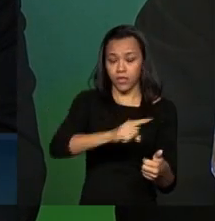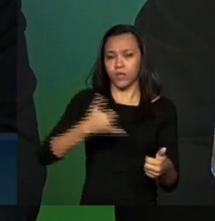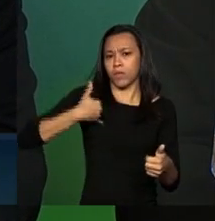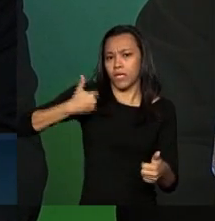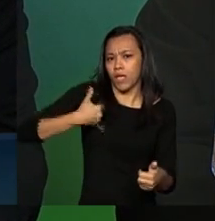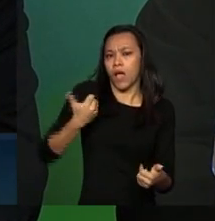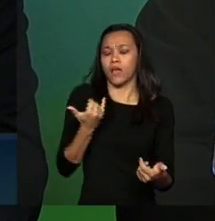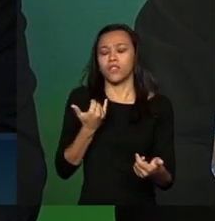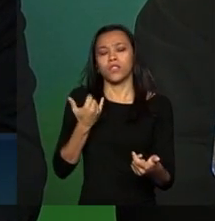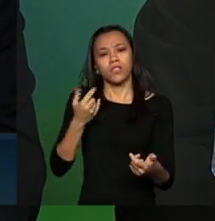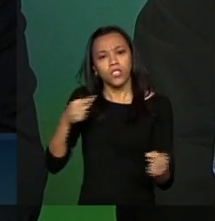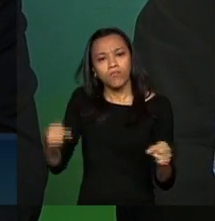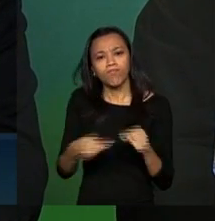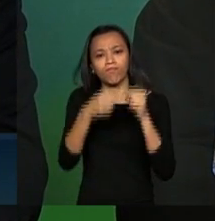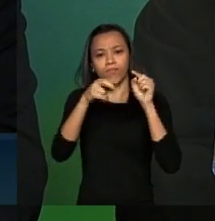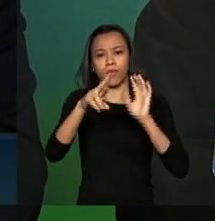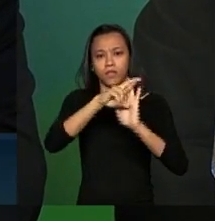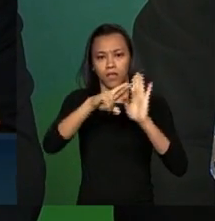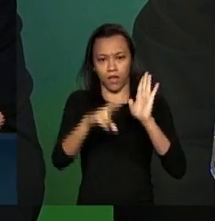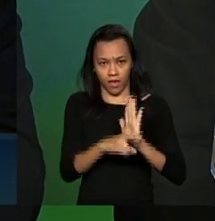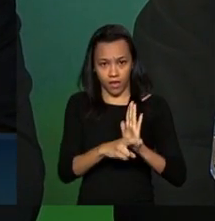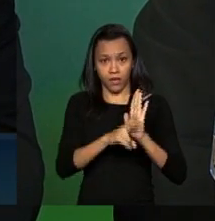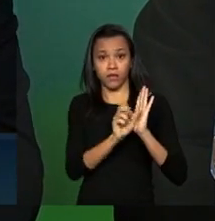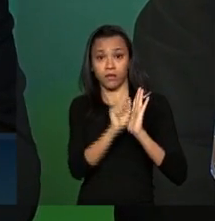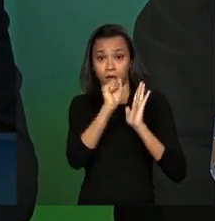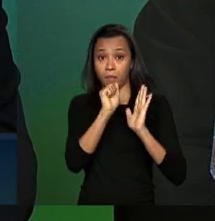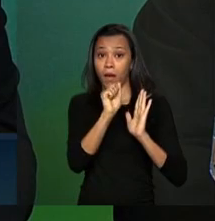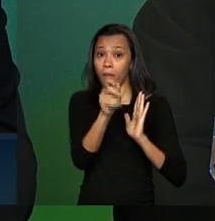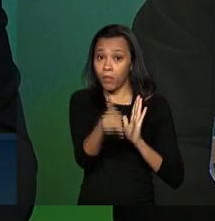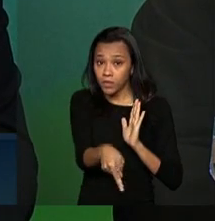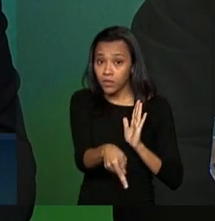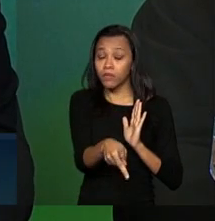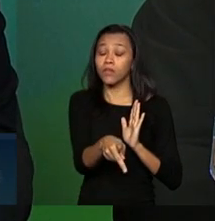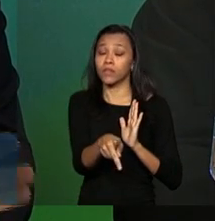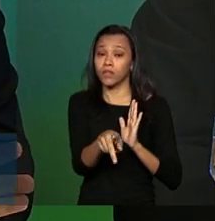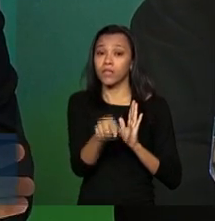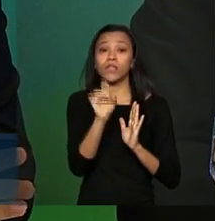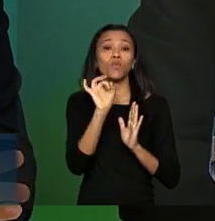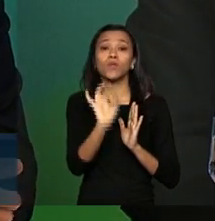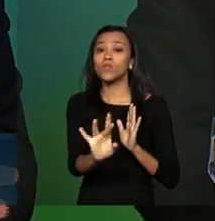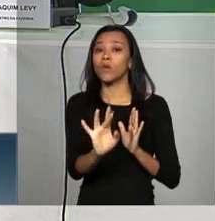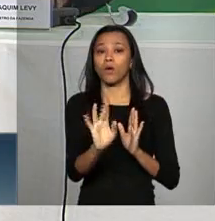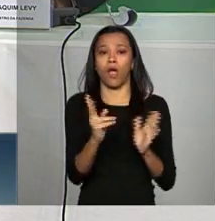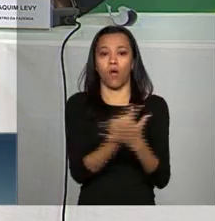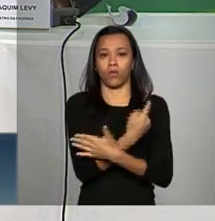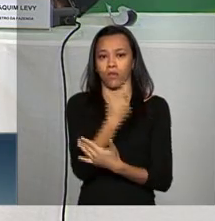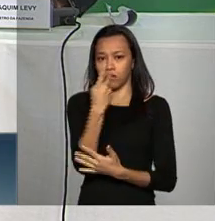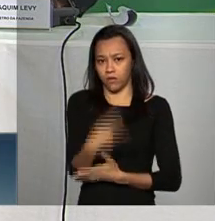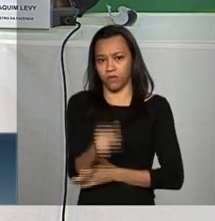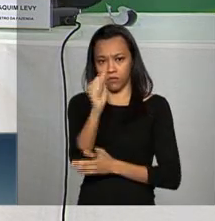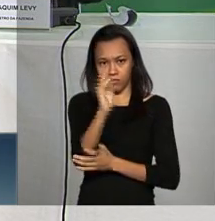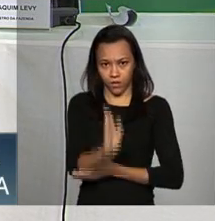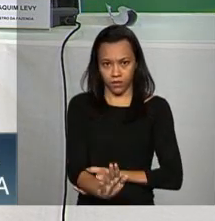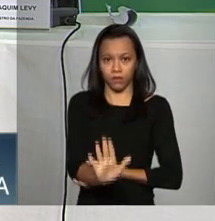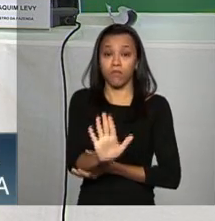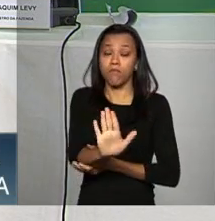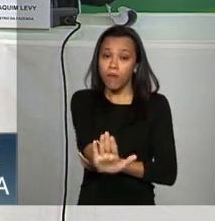se adequar às regras previdenciárias a este fenômeno que não é só no Brasil, é um fenômeno